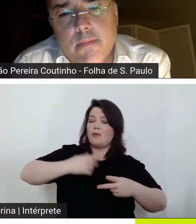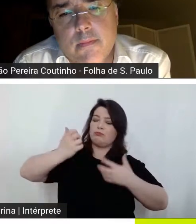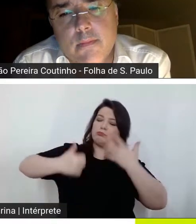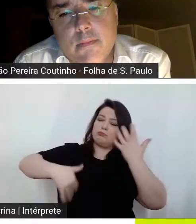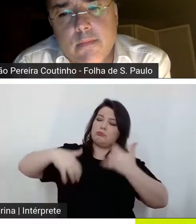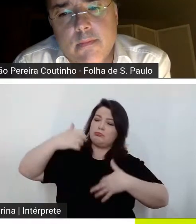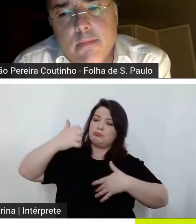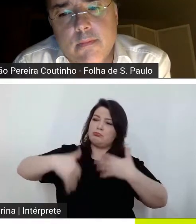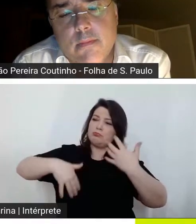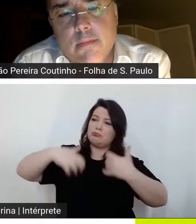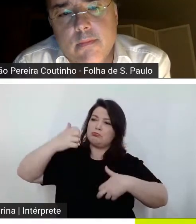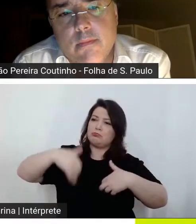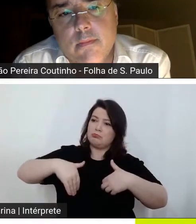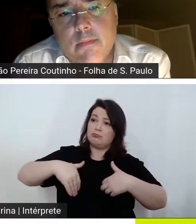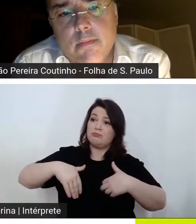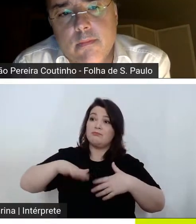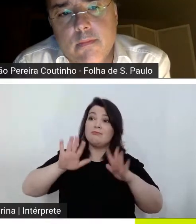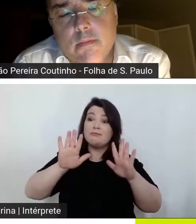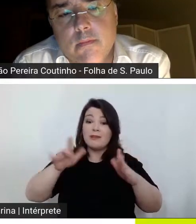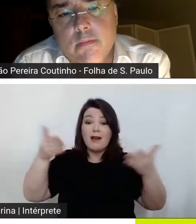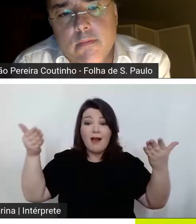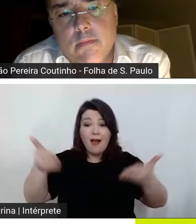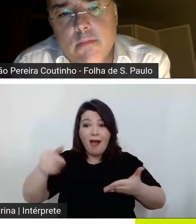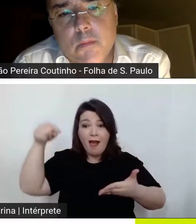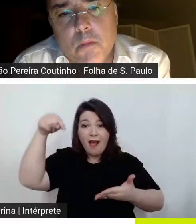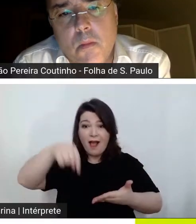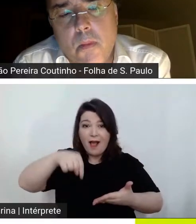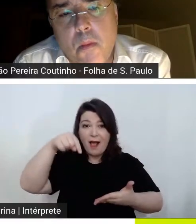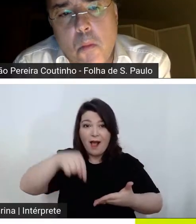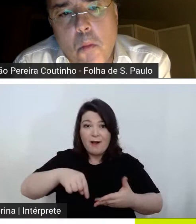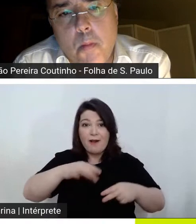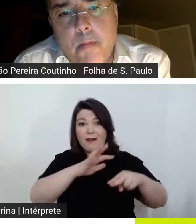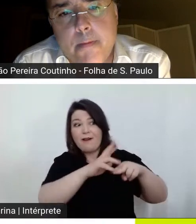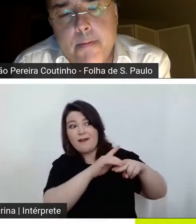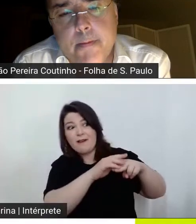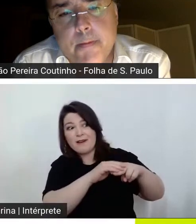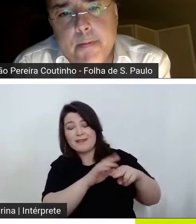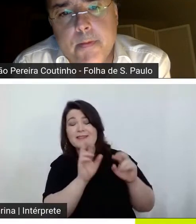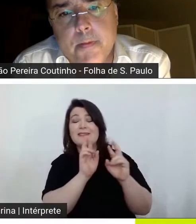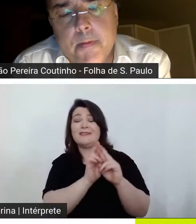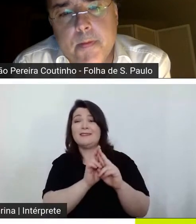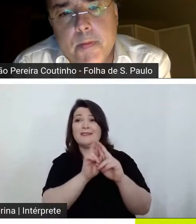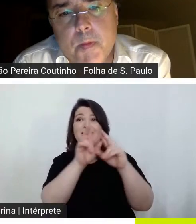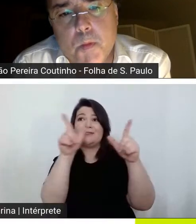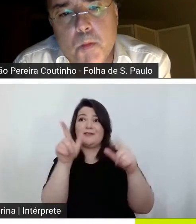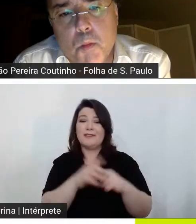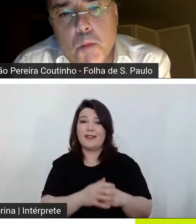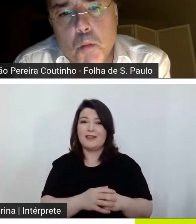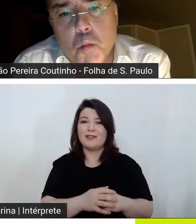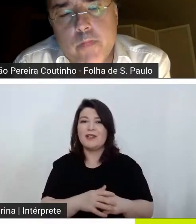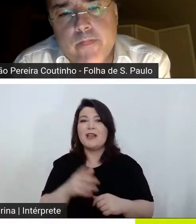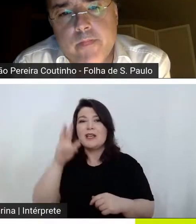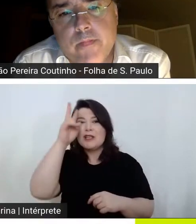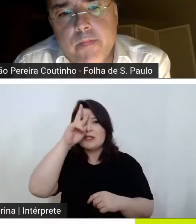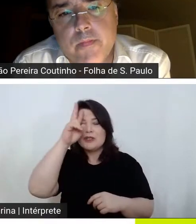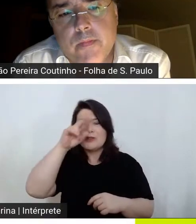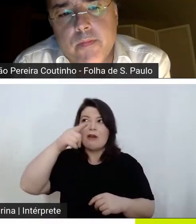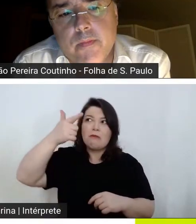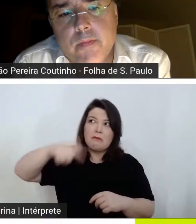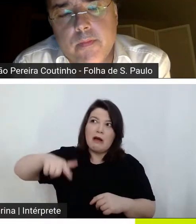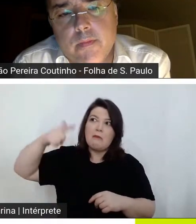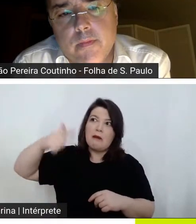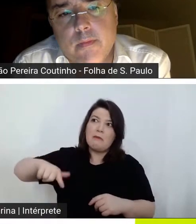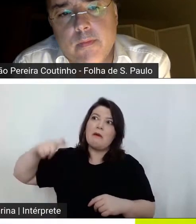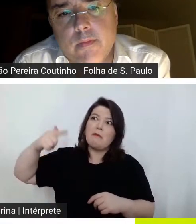contemporâneos estão muito mais esgarçados e nem essa história neurótica repetitiva que se auto-justifica